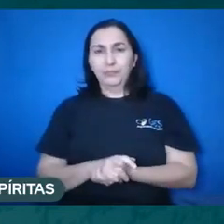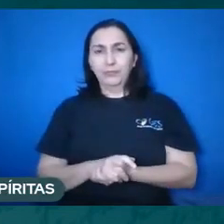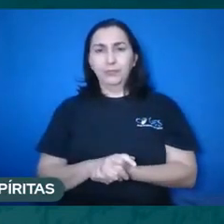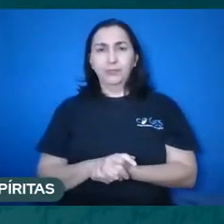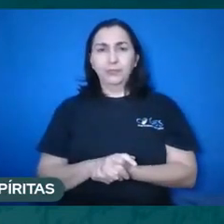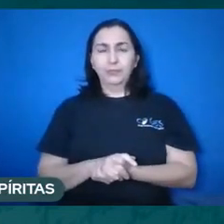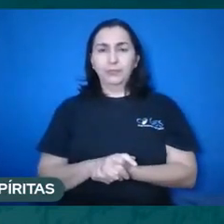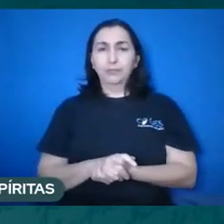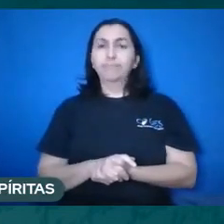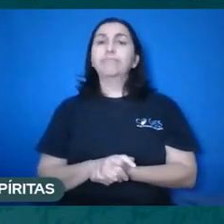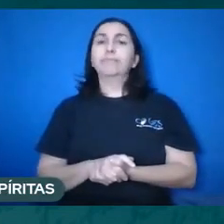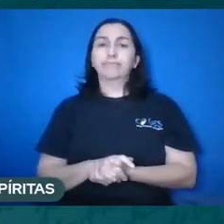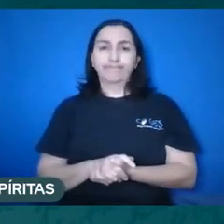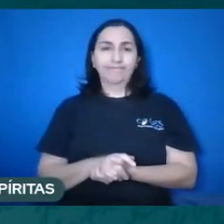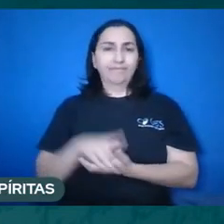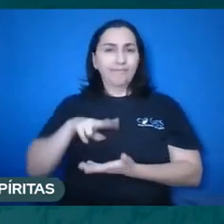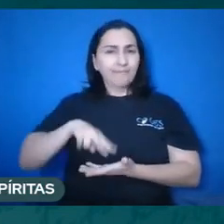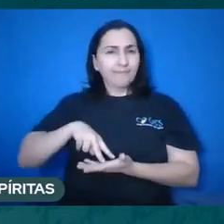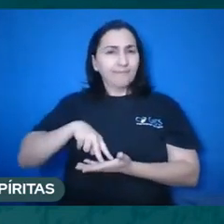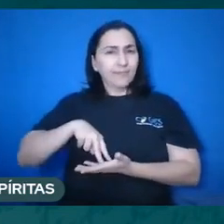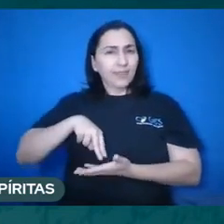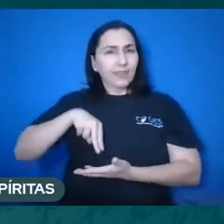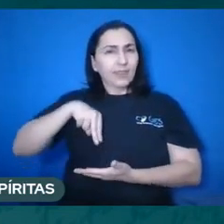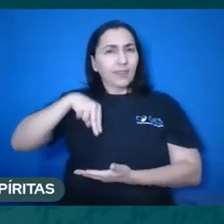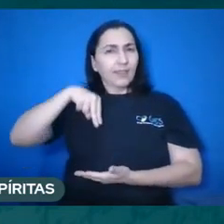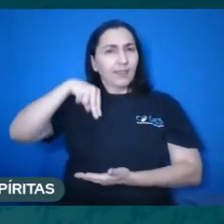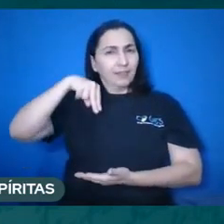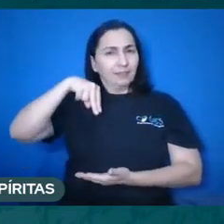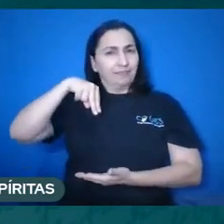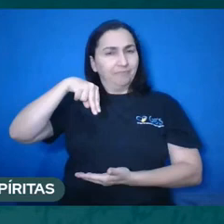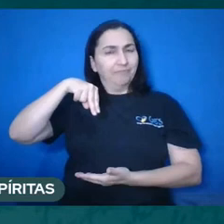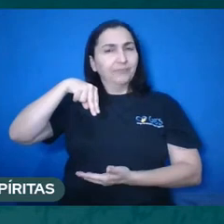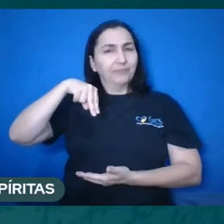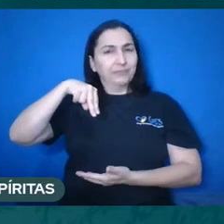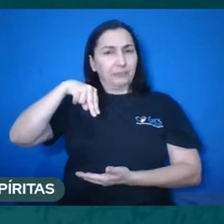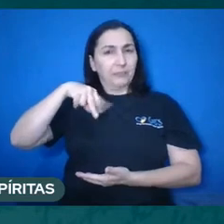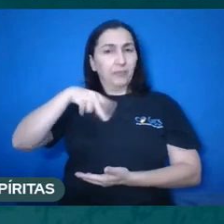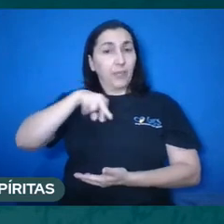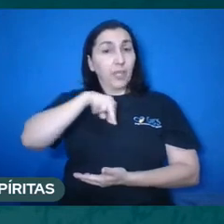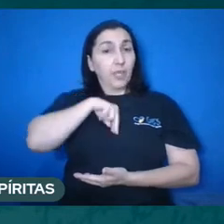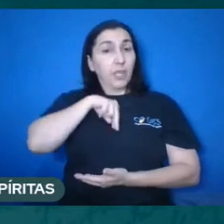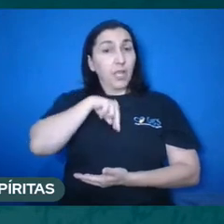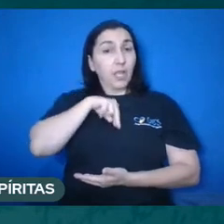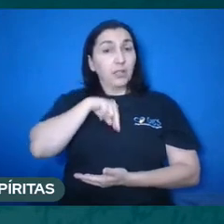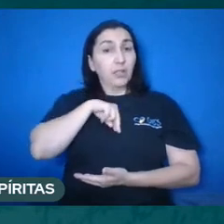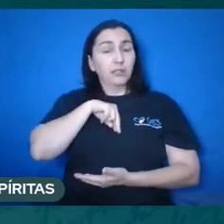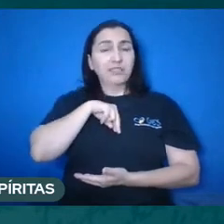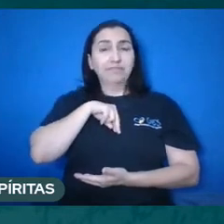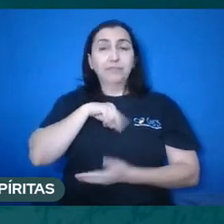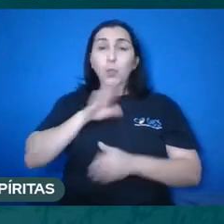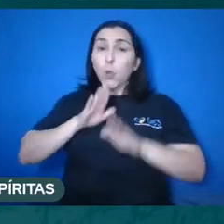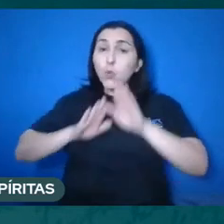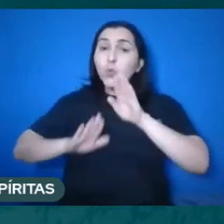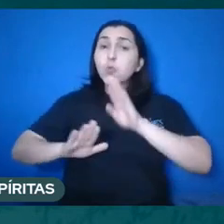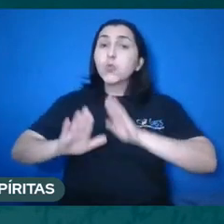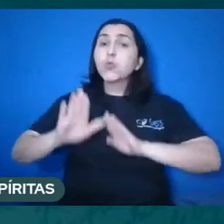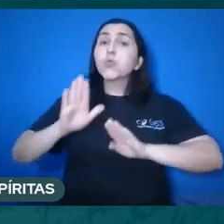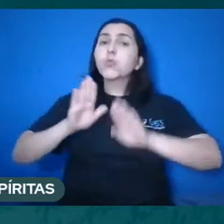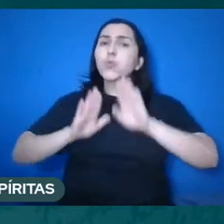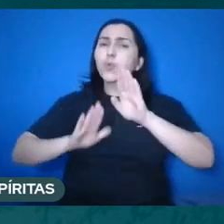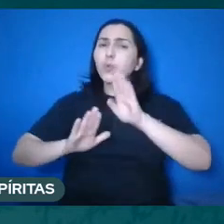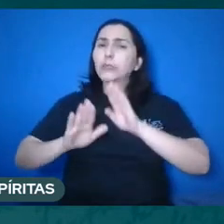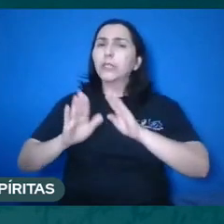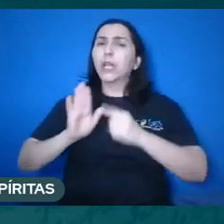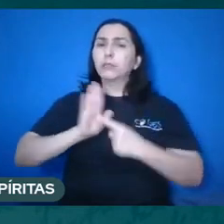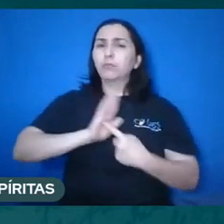Essa questão de alma, Kardec tomou um cuidado muito grande para trazê-la